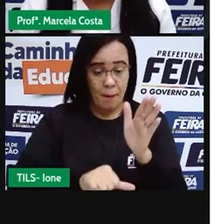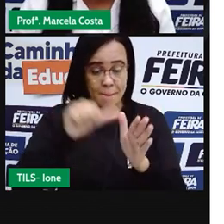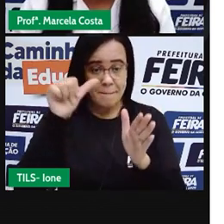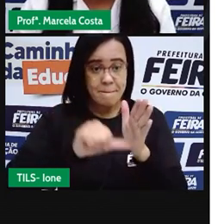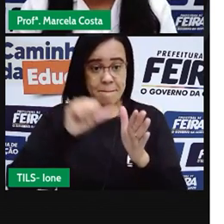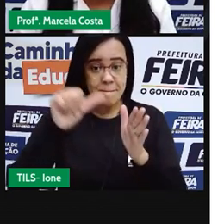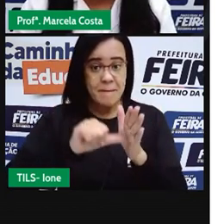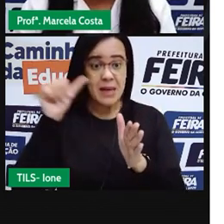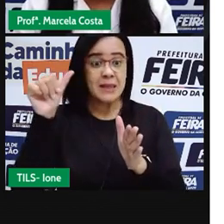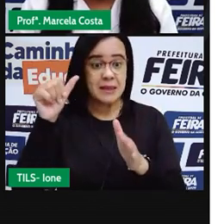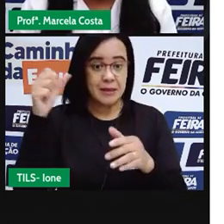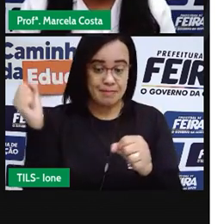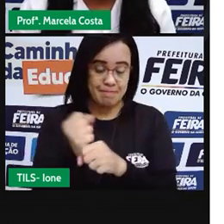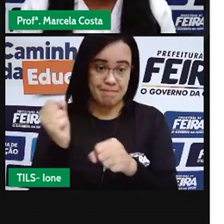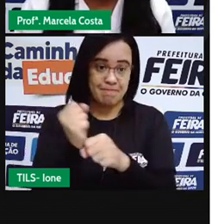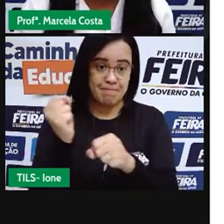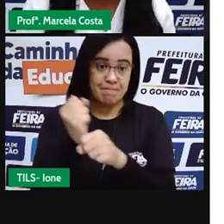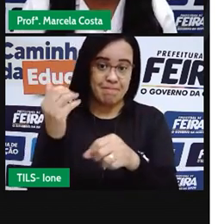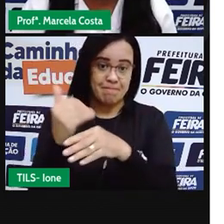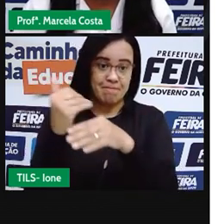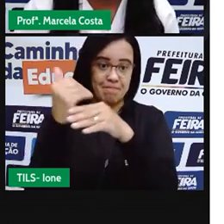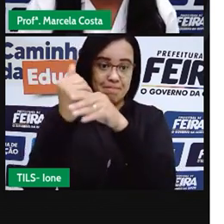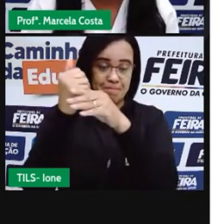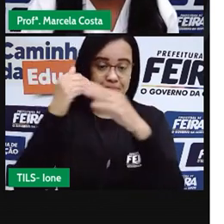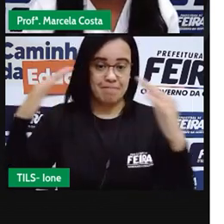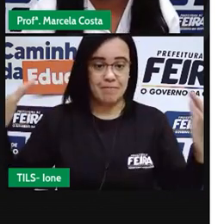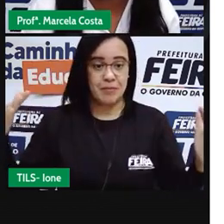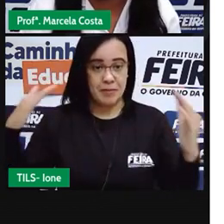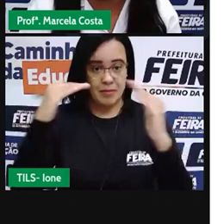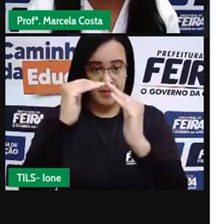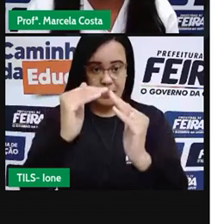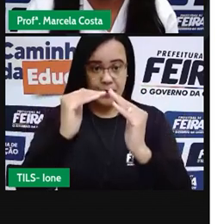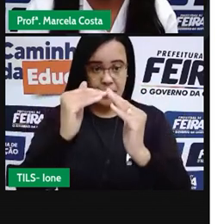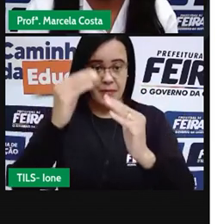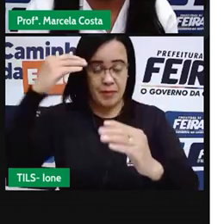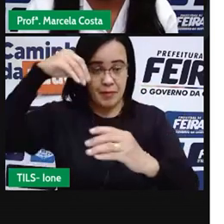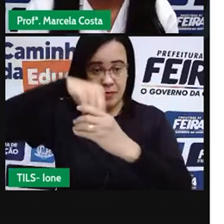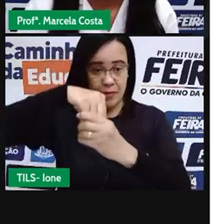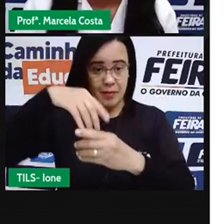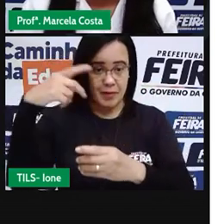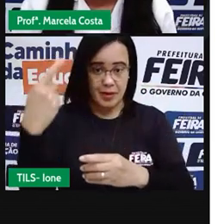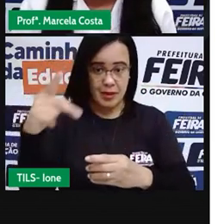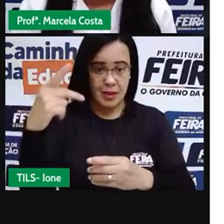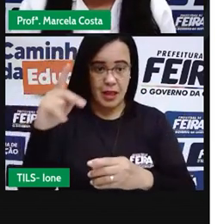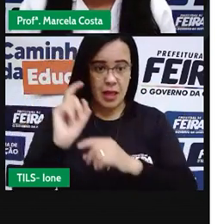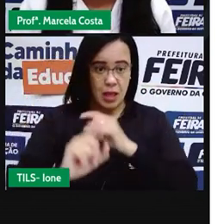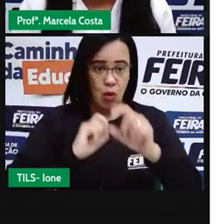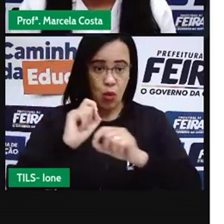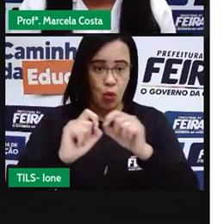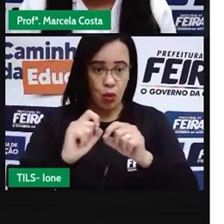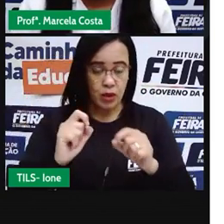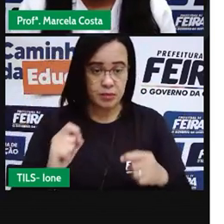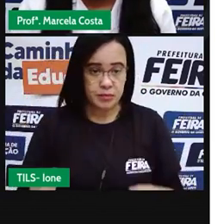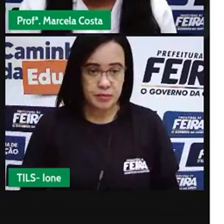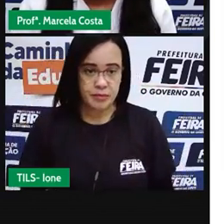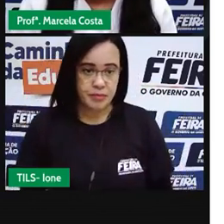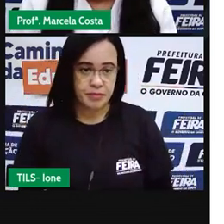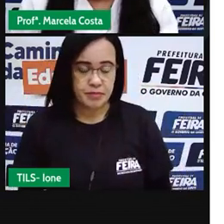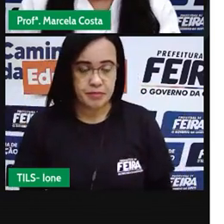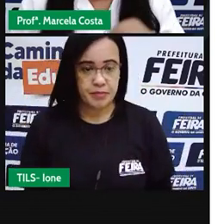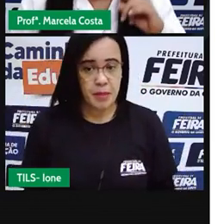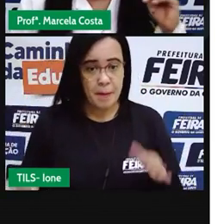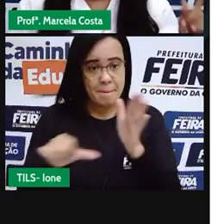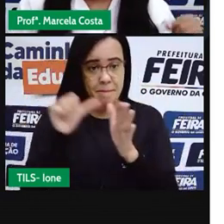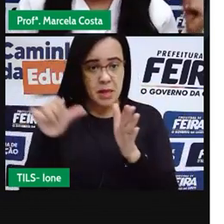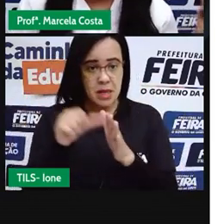na primeira capela que deu origem a essa catedral que foi a ensinada hoje, essa primeira capela foi